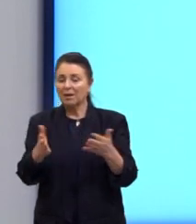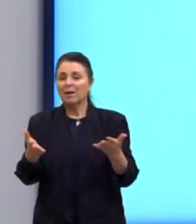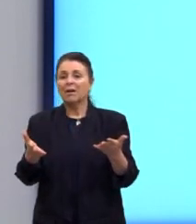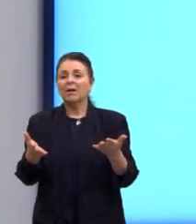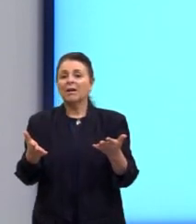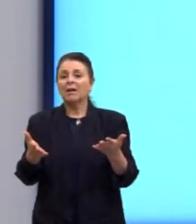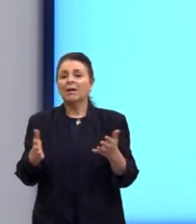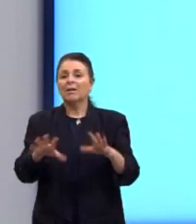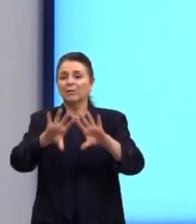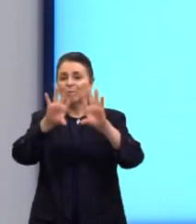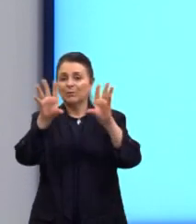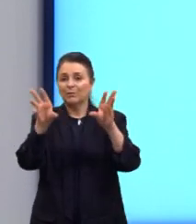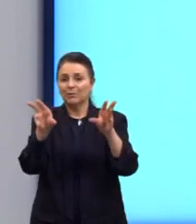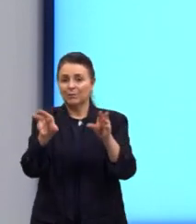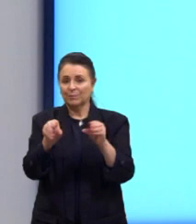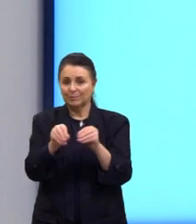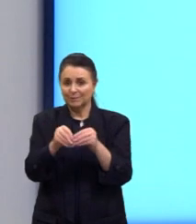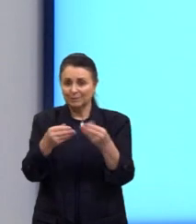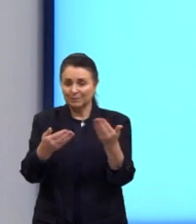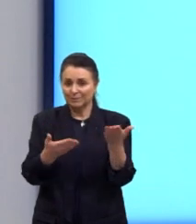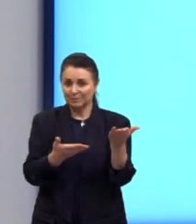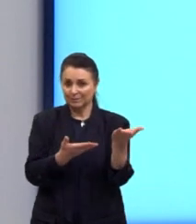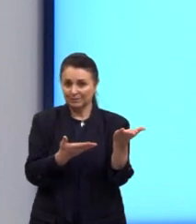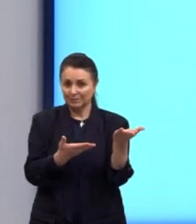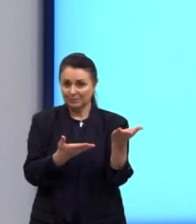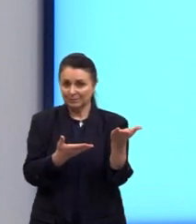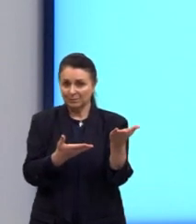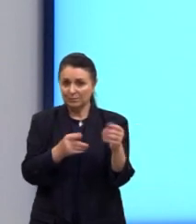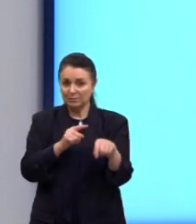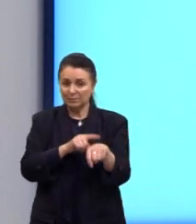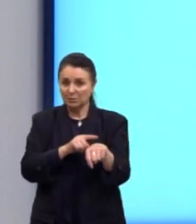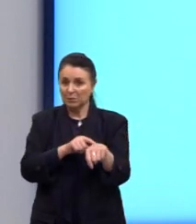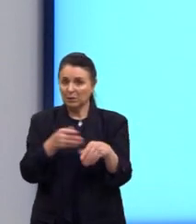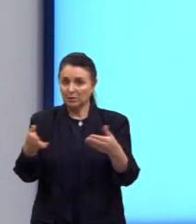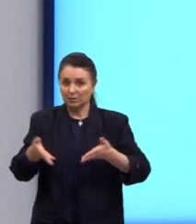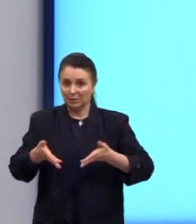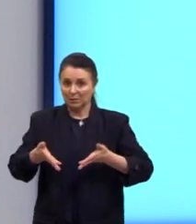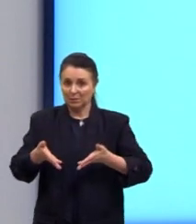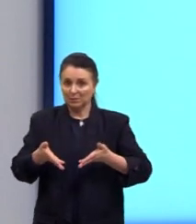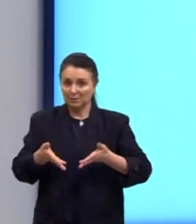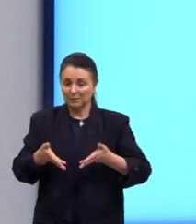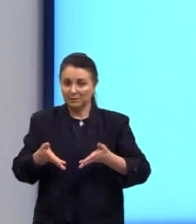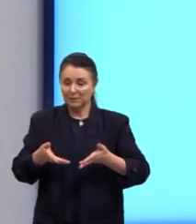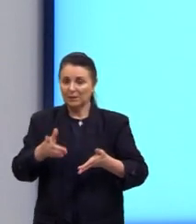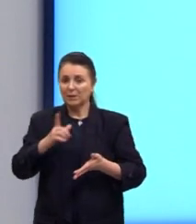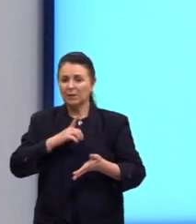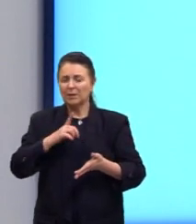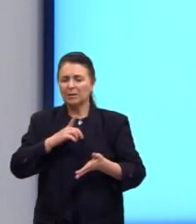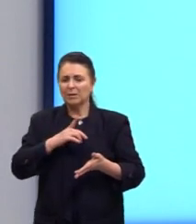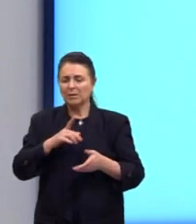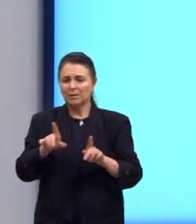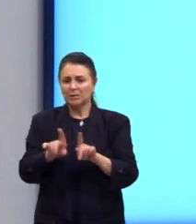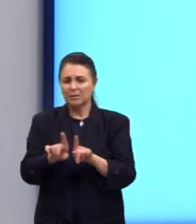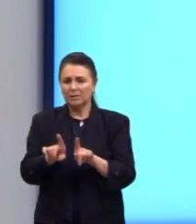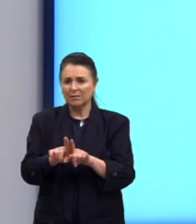O at present, ou presently, que é o no momento, atualmente. Tem uma muito